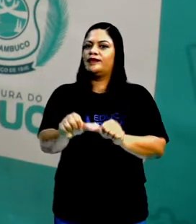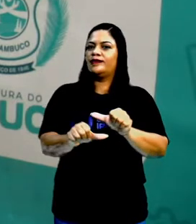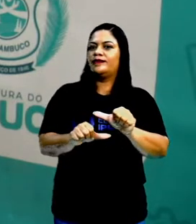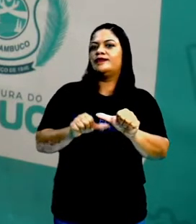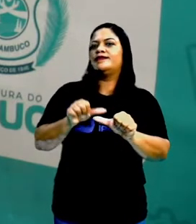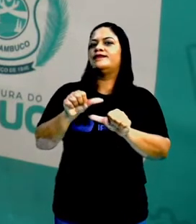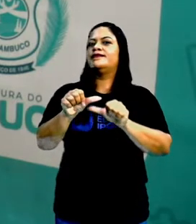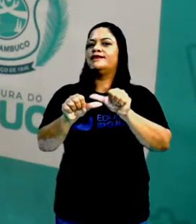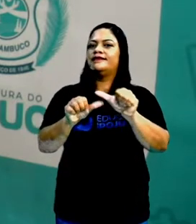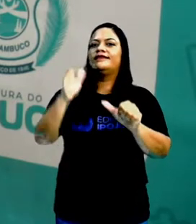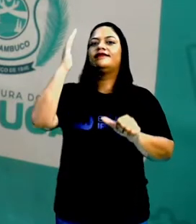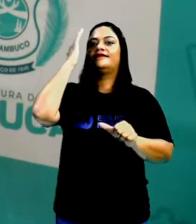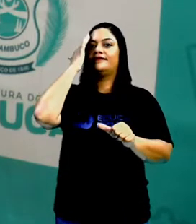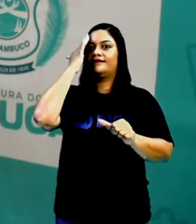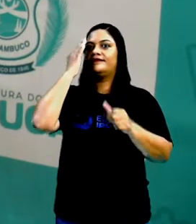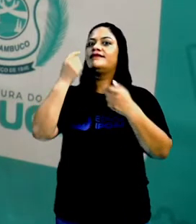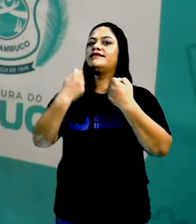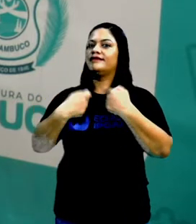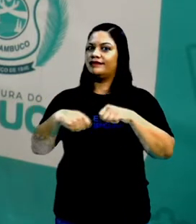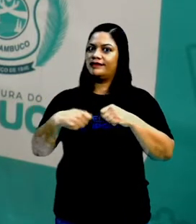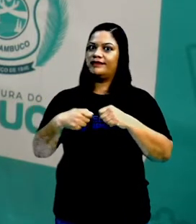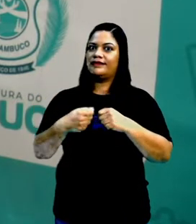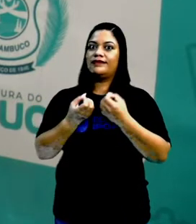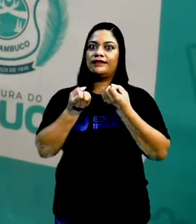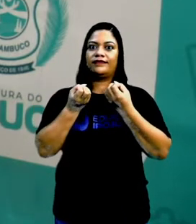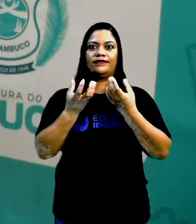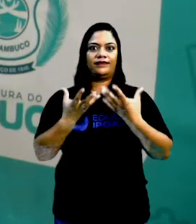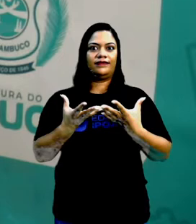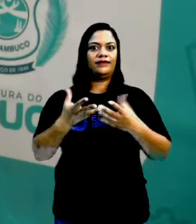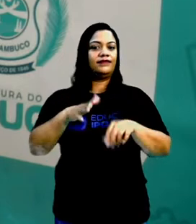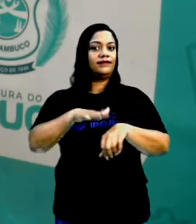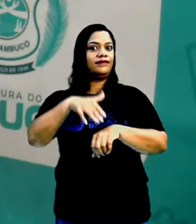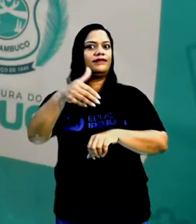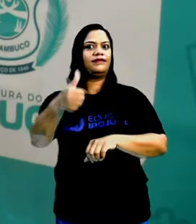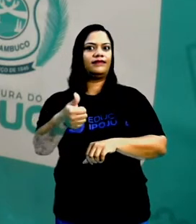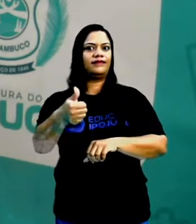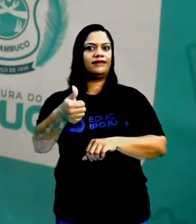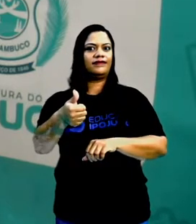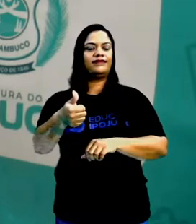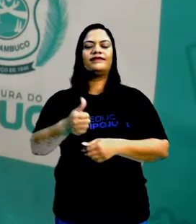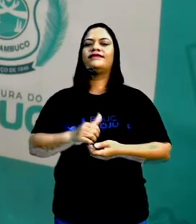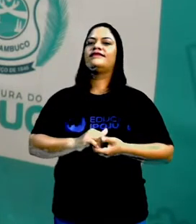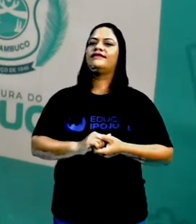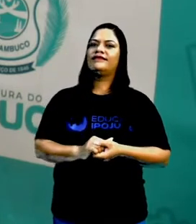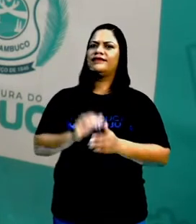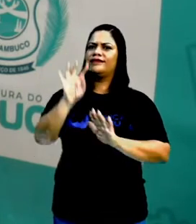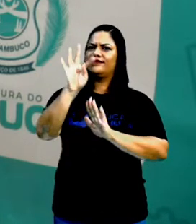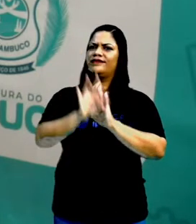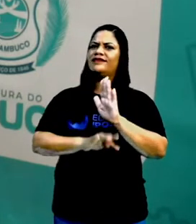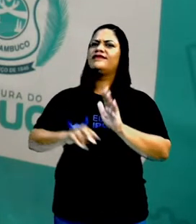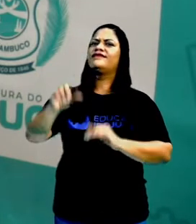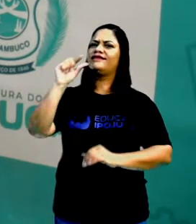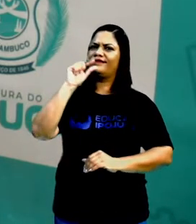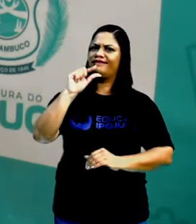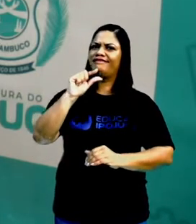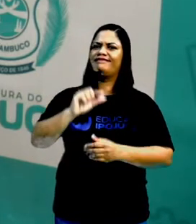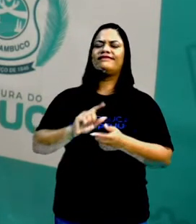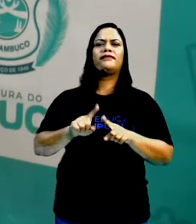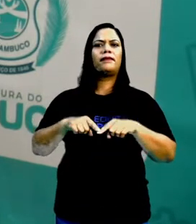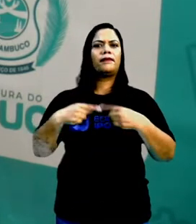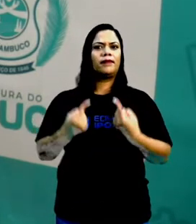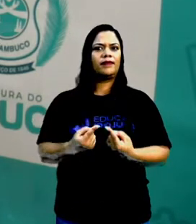homem foi entendendo que ele podia criar muito mais Então veja um pequeno texto Quantas informações